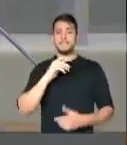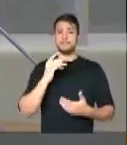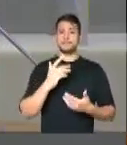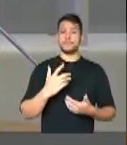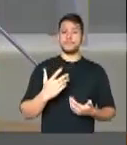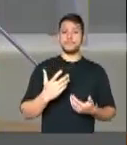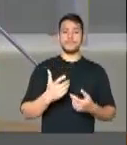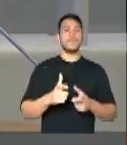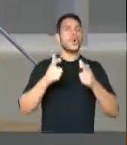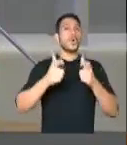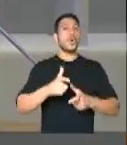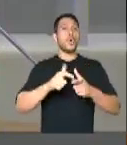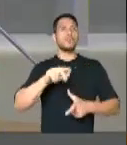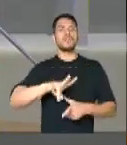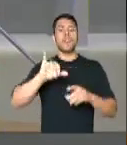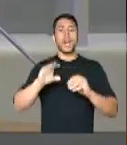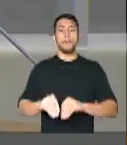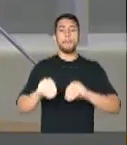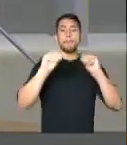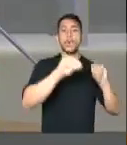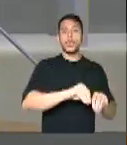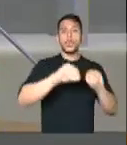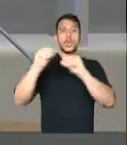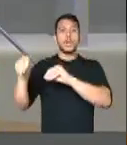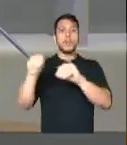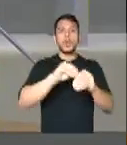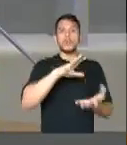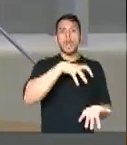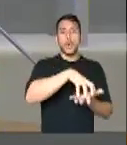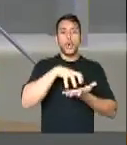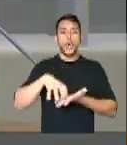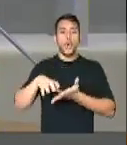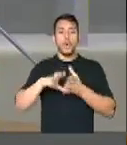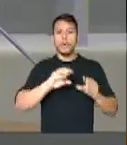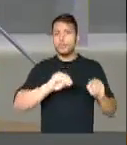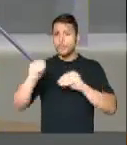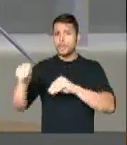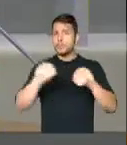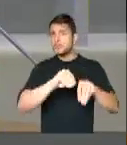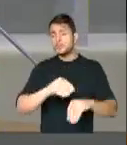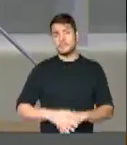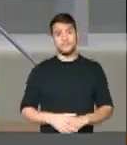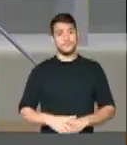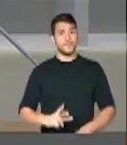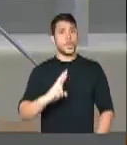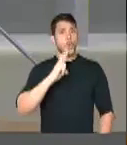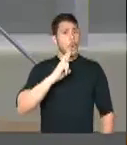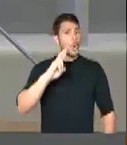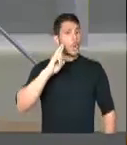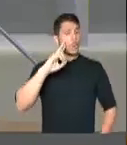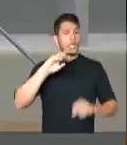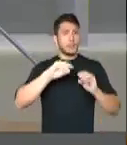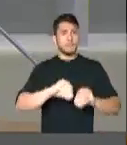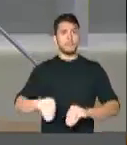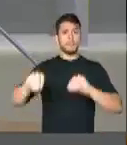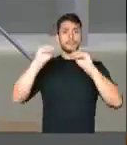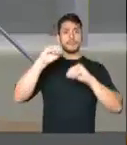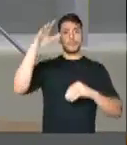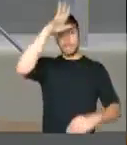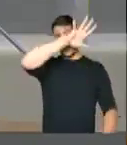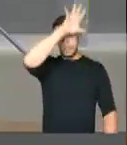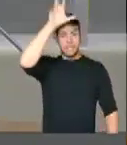Para onde que nós vamos transferir esses órgãos Brasília? Rondônia foi para o Amazonas.